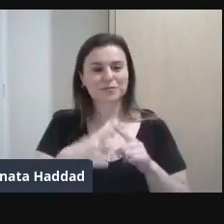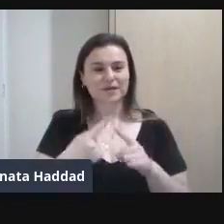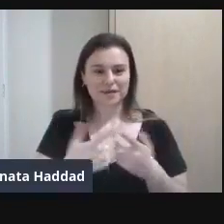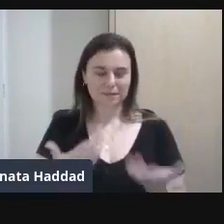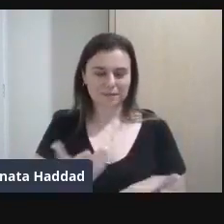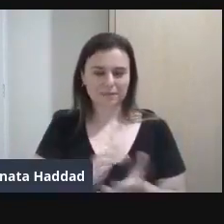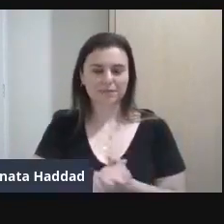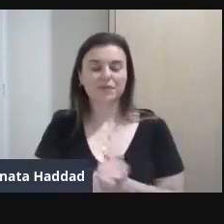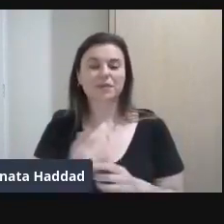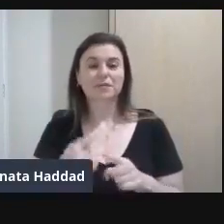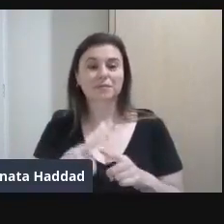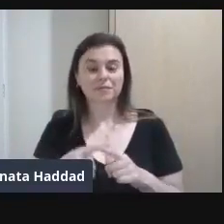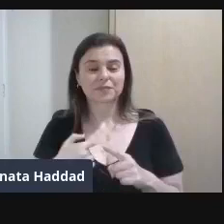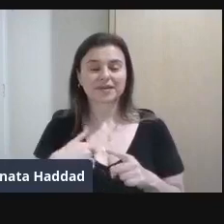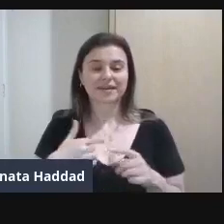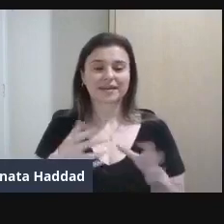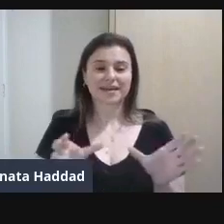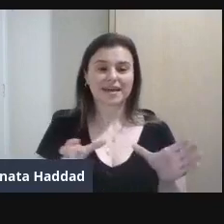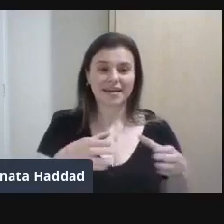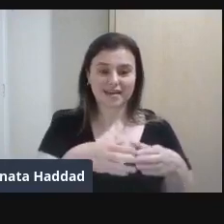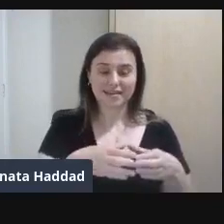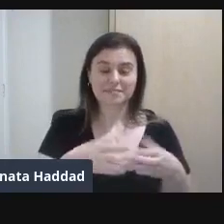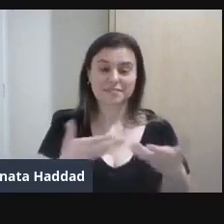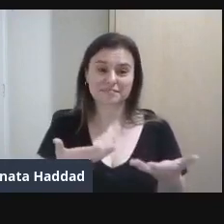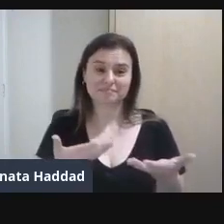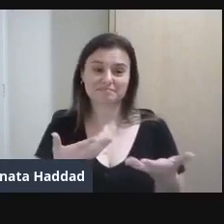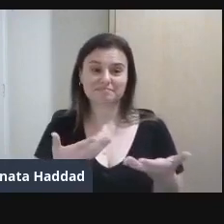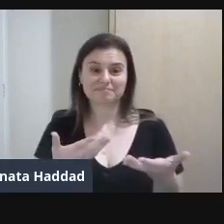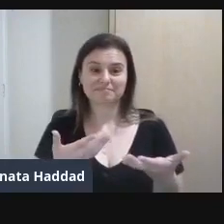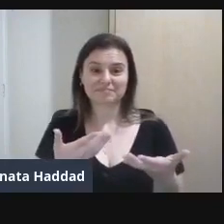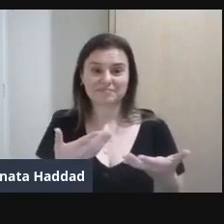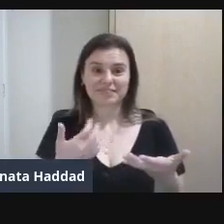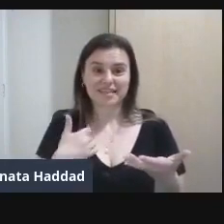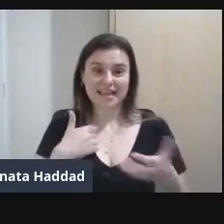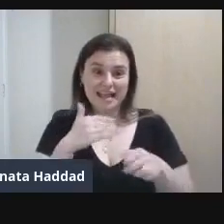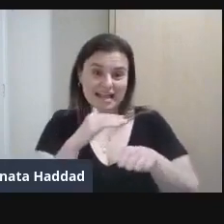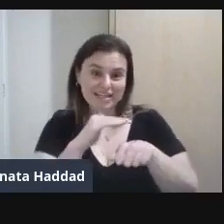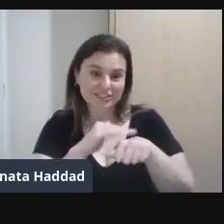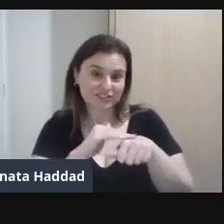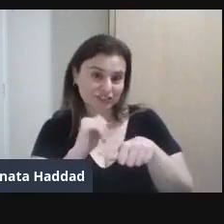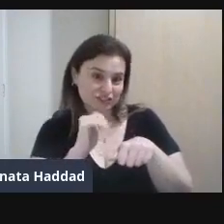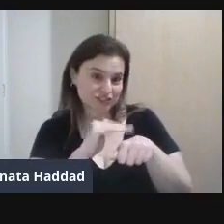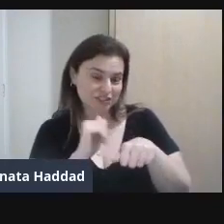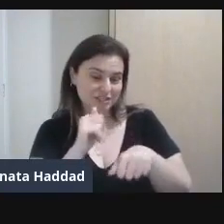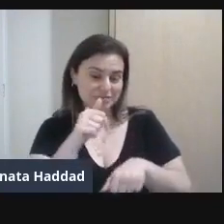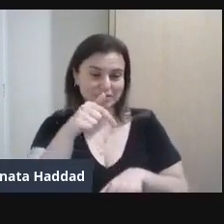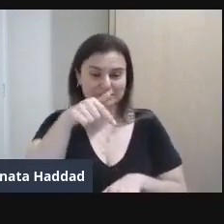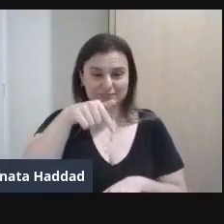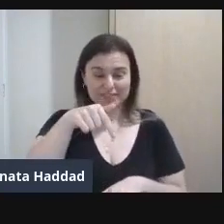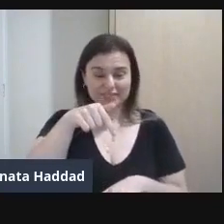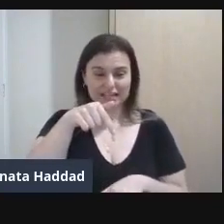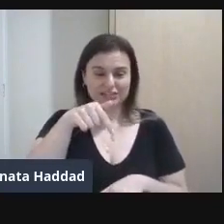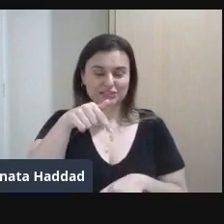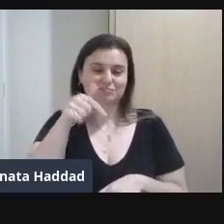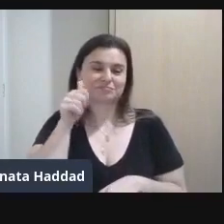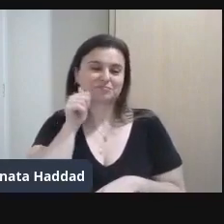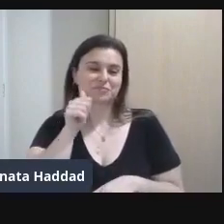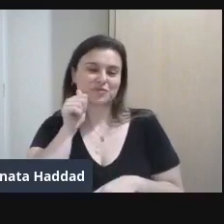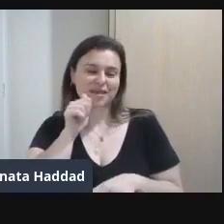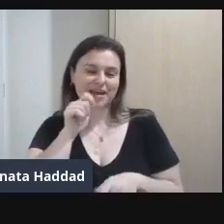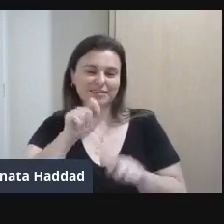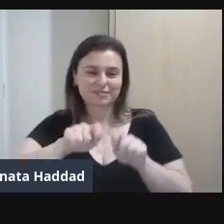Convida Gente Nada mais Nada menos Que sete bordadeiras Uma, duas, três Quatro, cinco, seis Bordadeiras